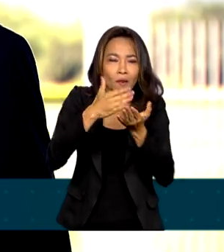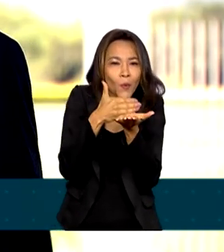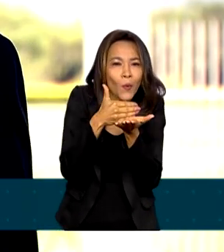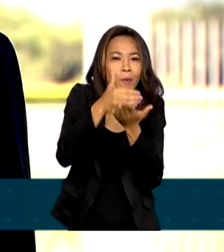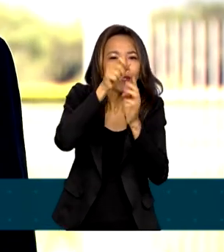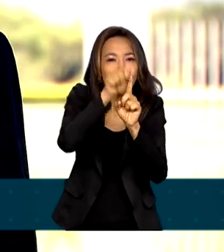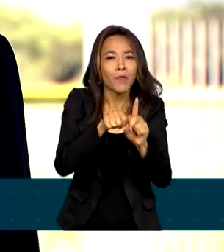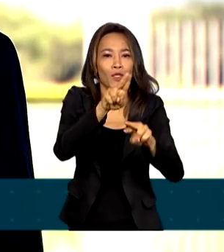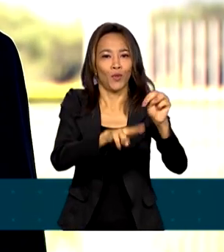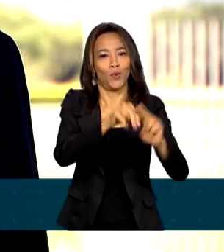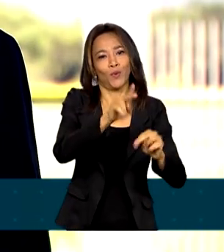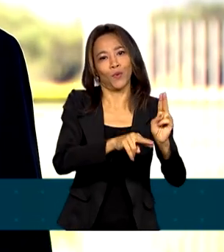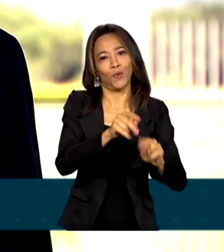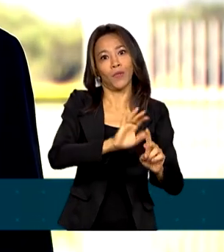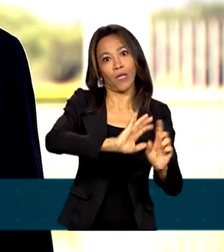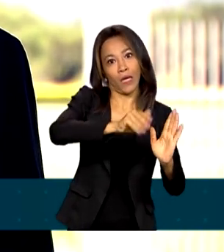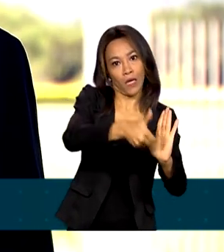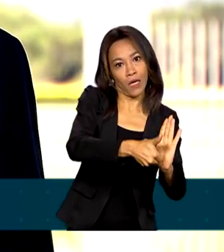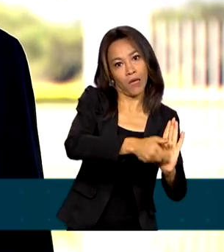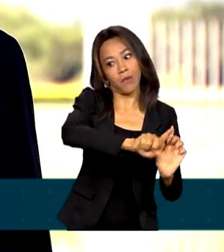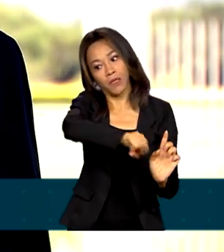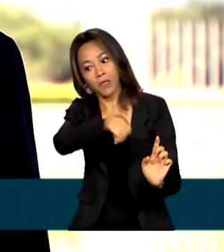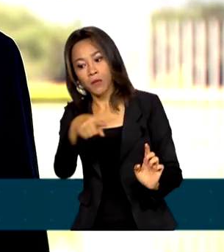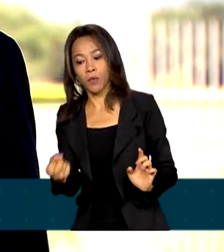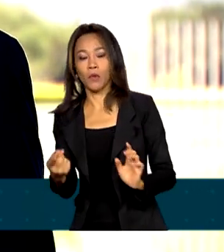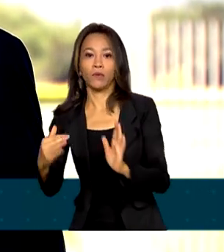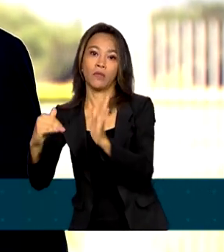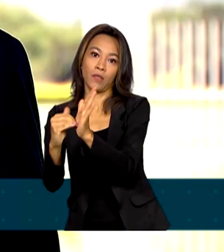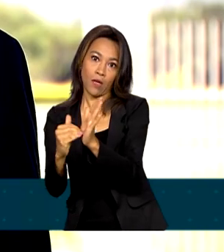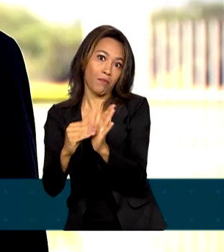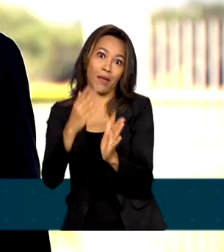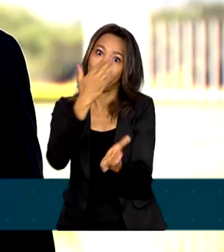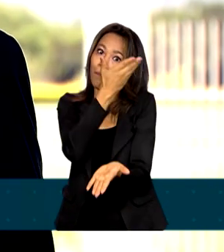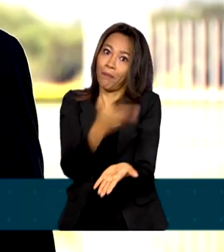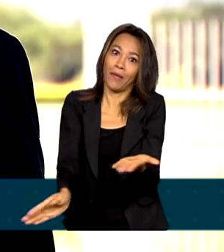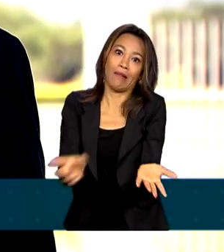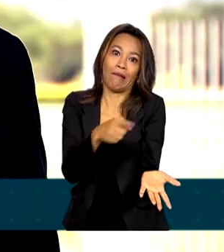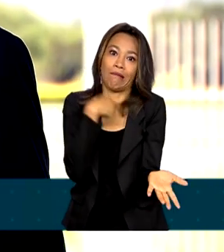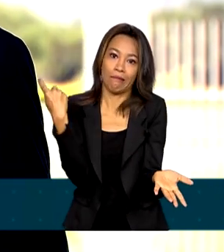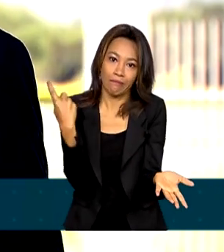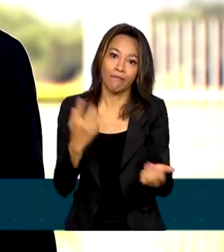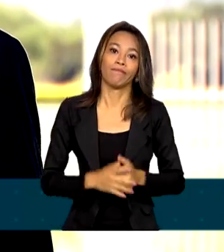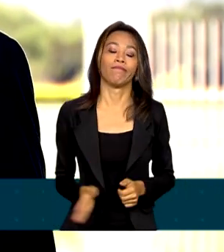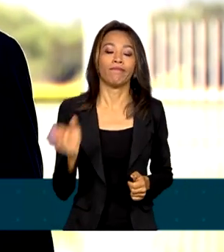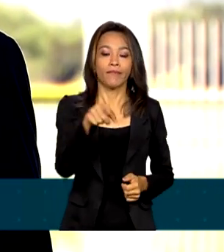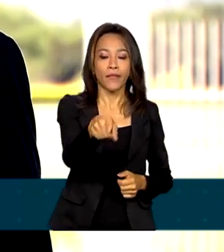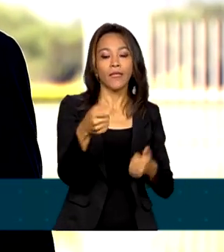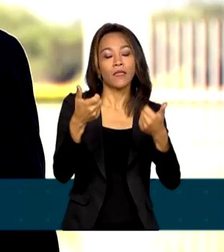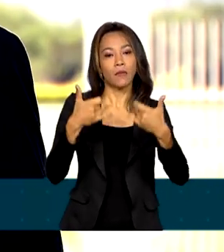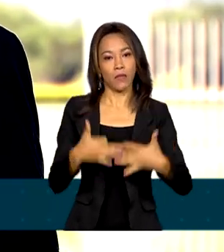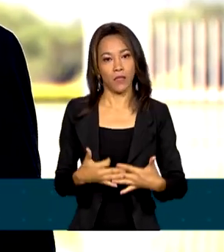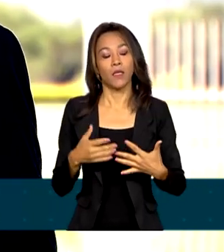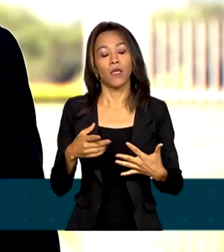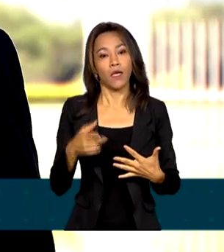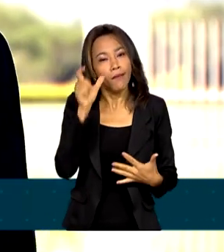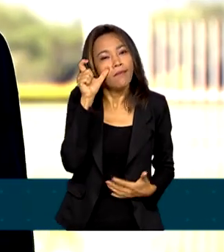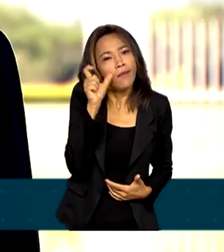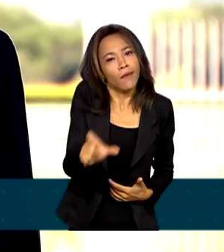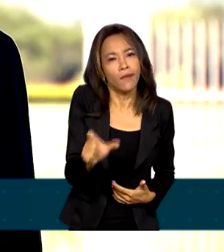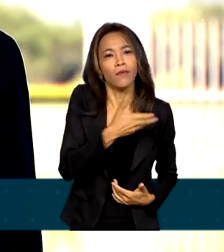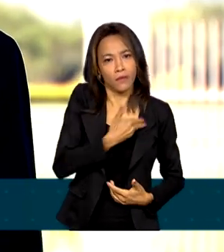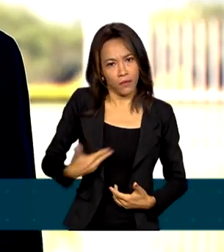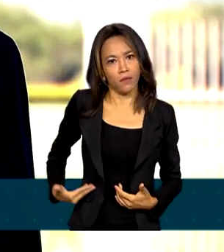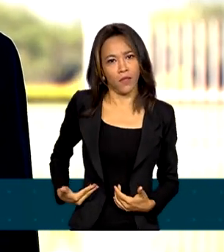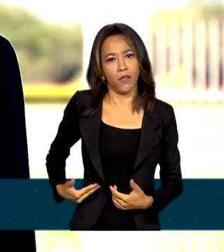Câmara e no Senado, para não perderem a validade. São temas muito importantes que interessam não só ao governo, mas também